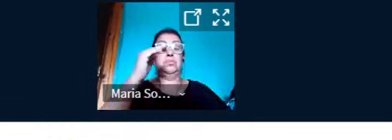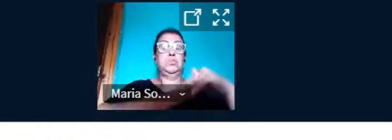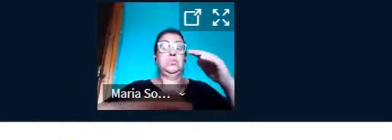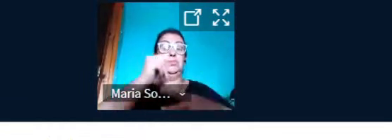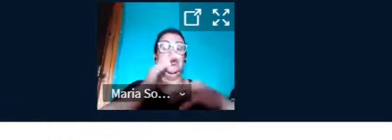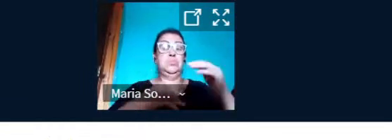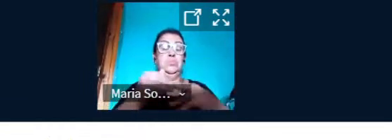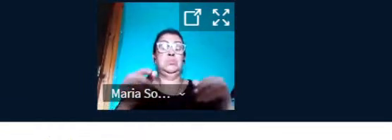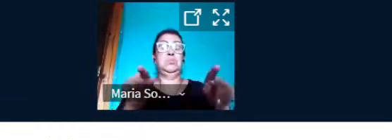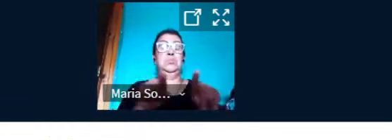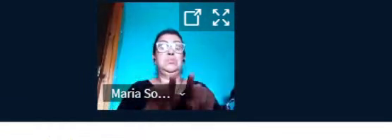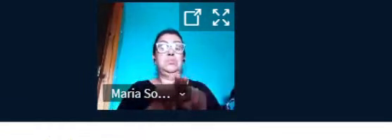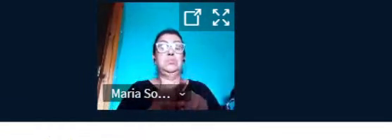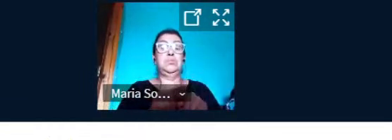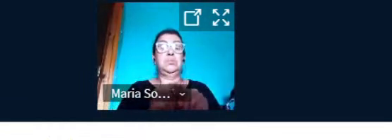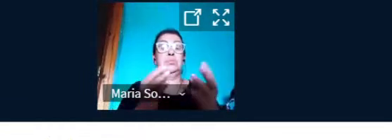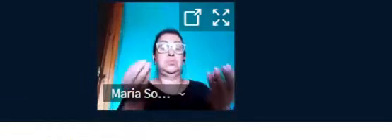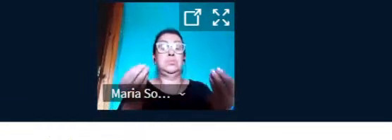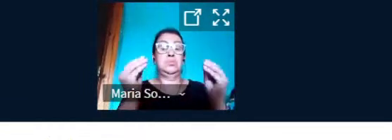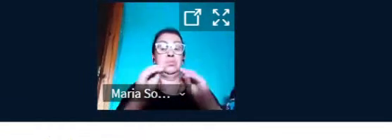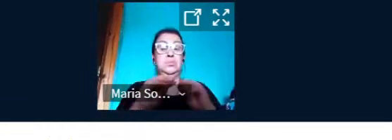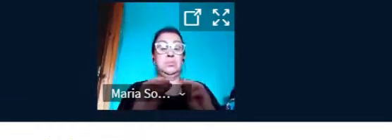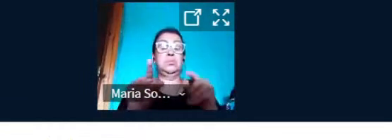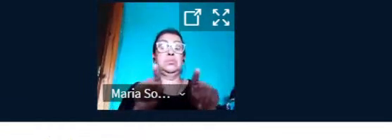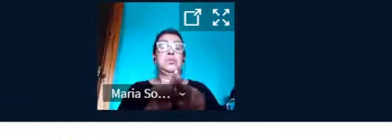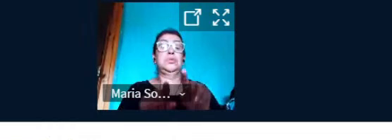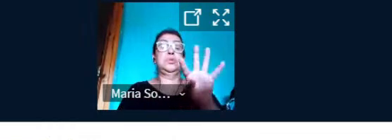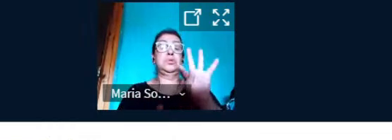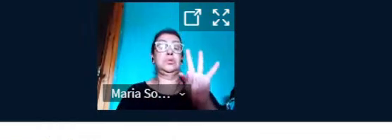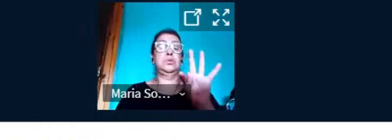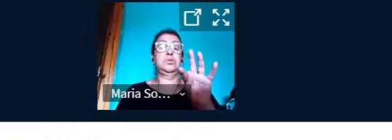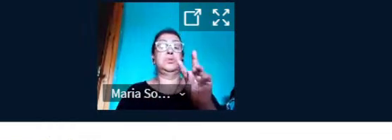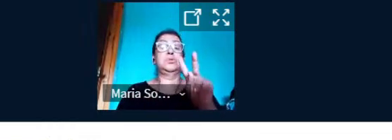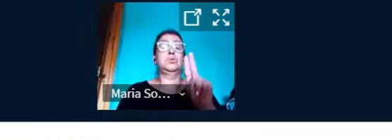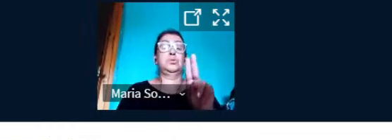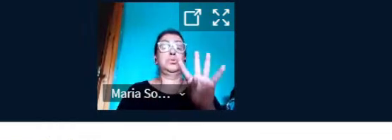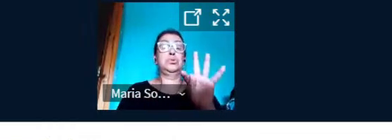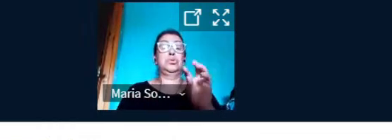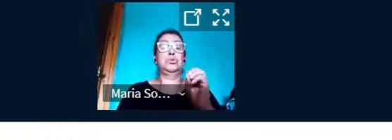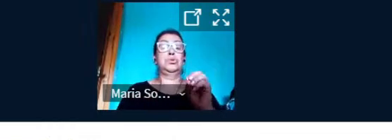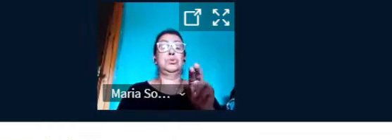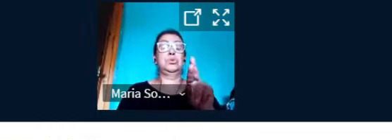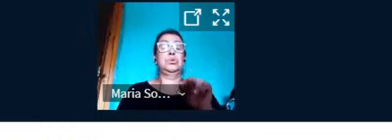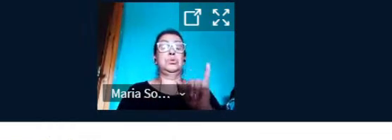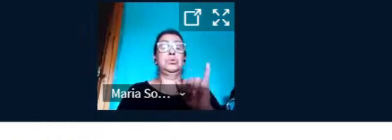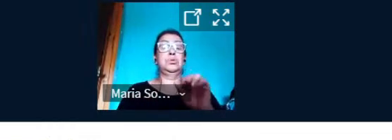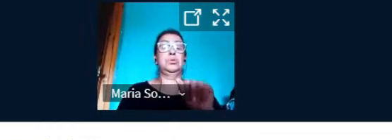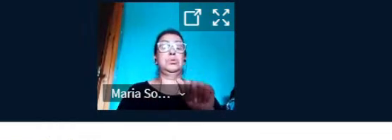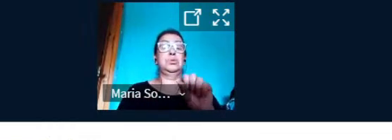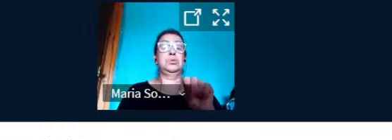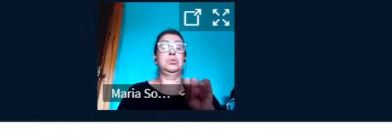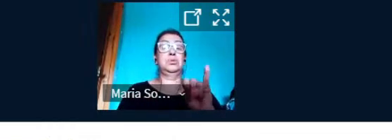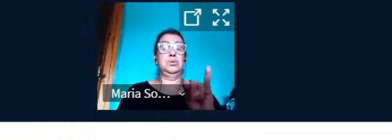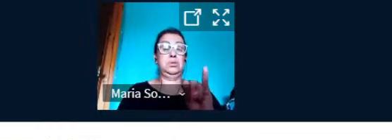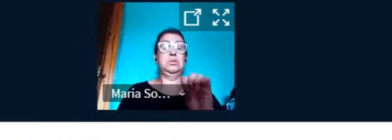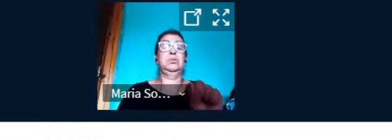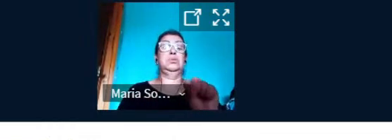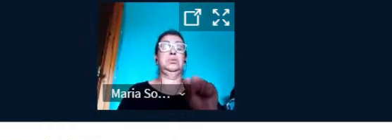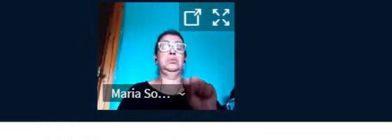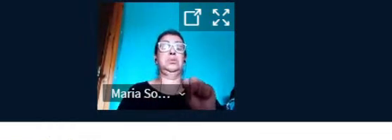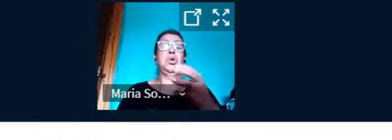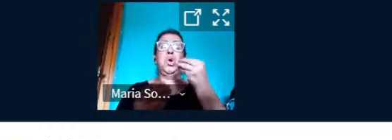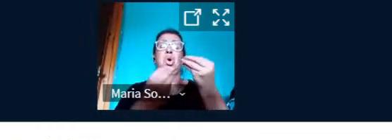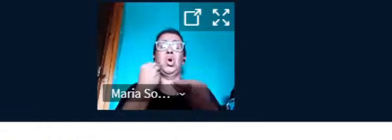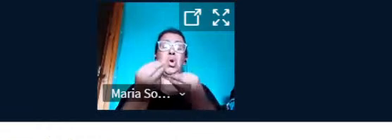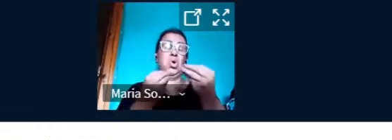para resolver problemas comuns no uso do software, como o que fazer quando o botão delete para de funcionar e o que fazer quando a barra de comando